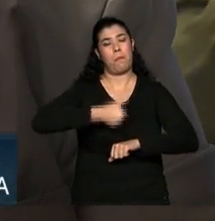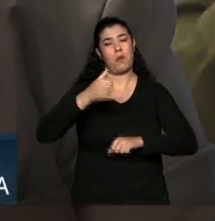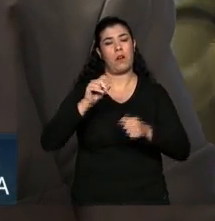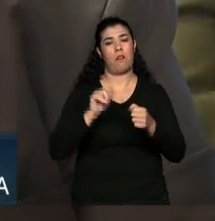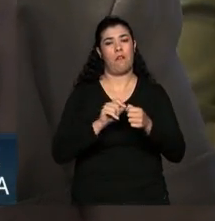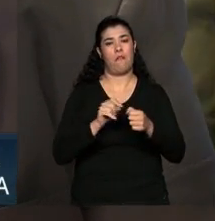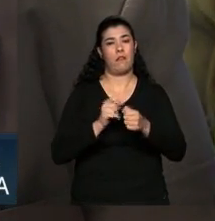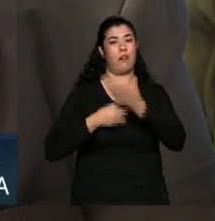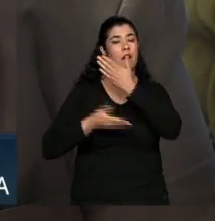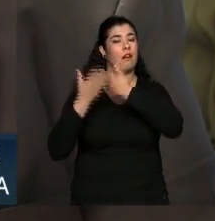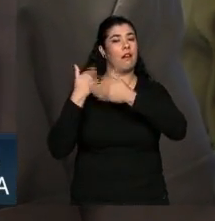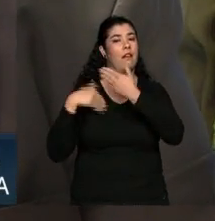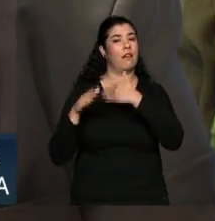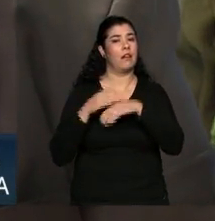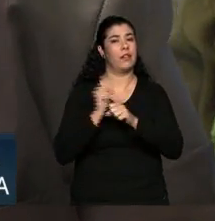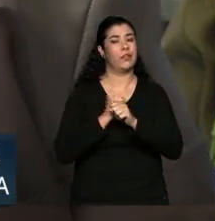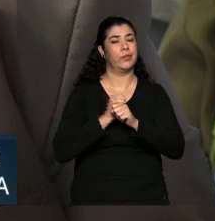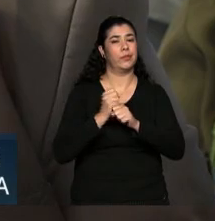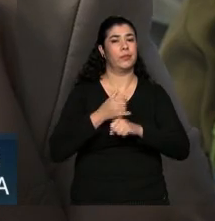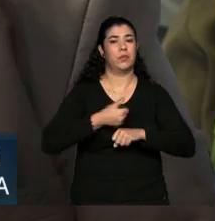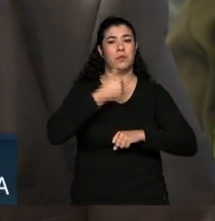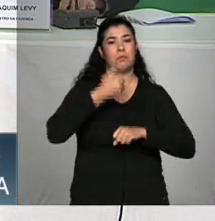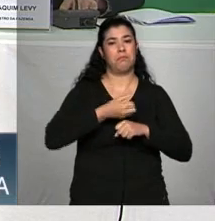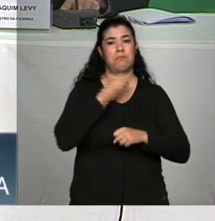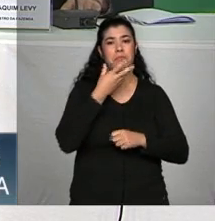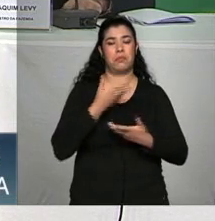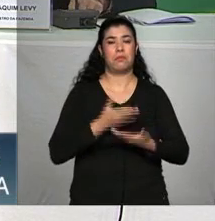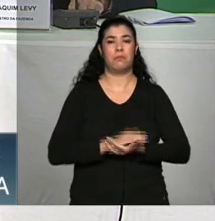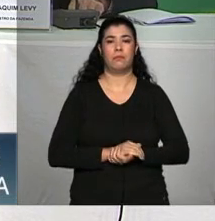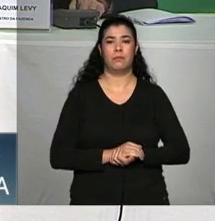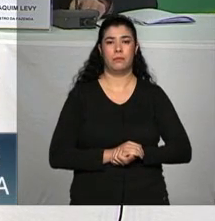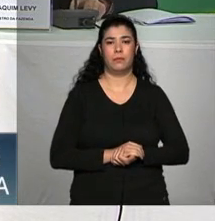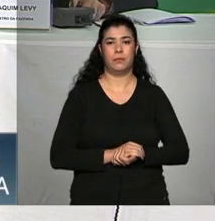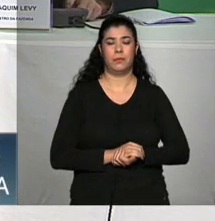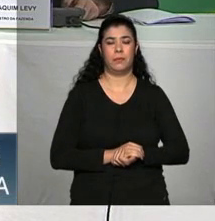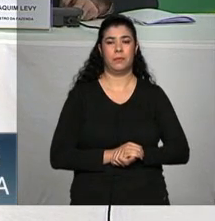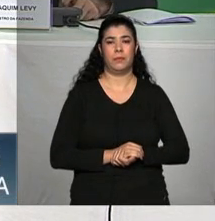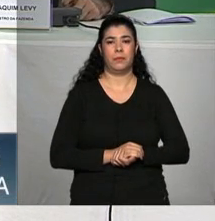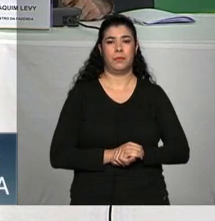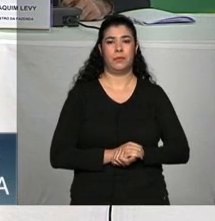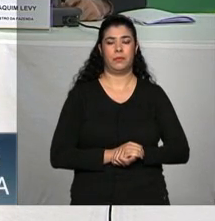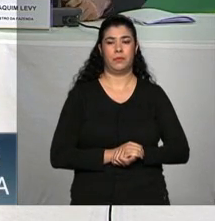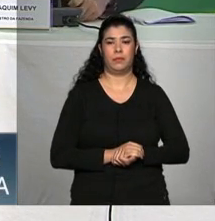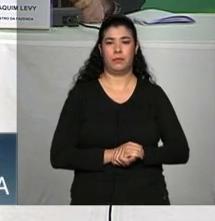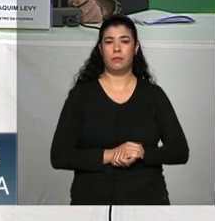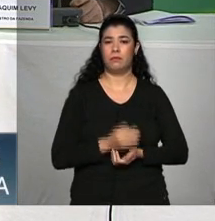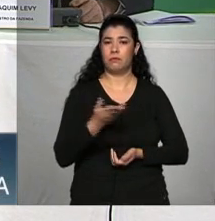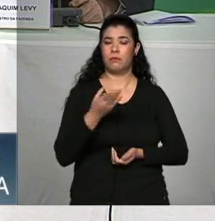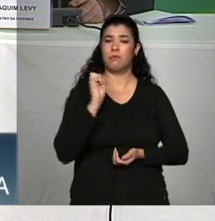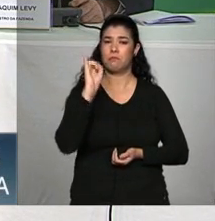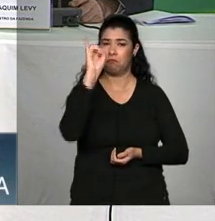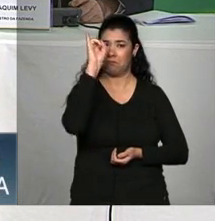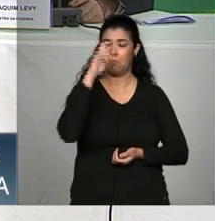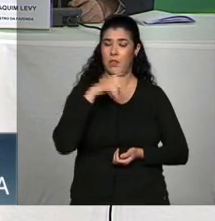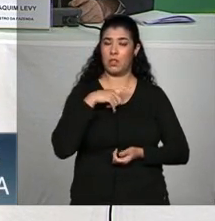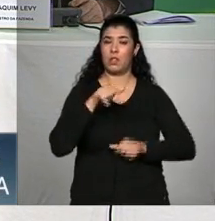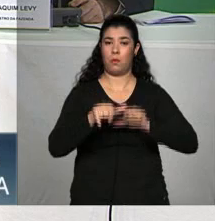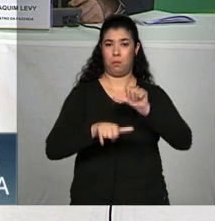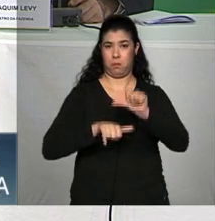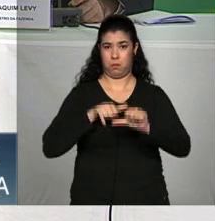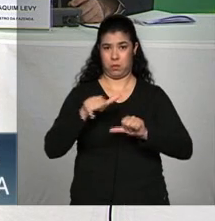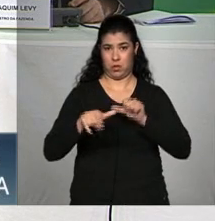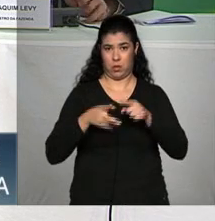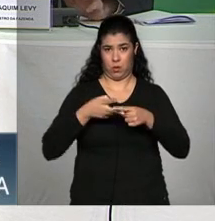quando a gente teve nos anos passados muito obrigado a gente falou uma coisa importante as mudanças que a gente está fazendo são